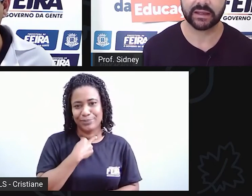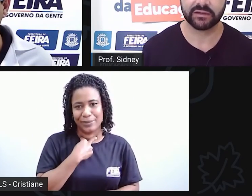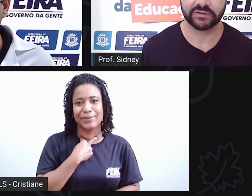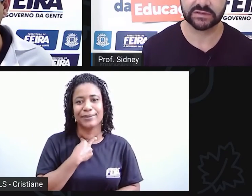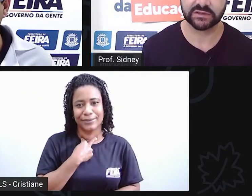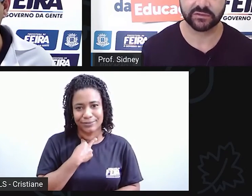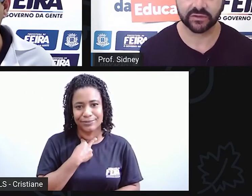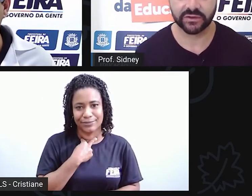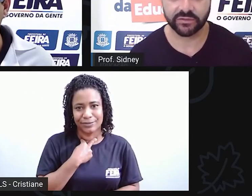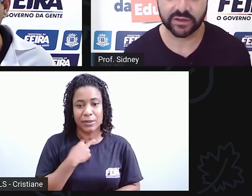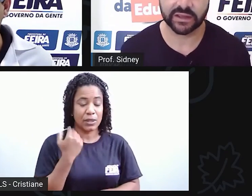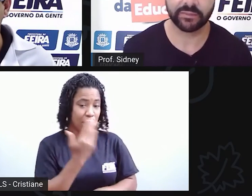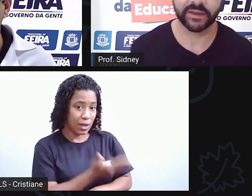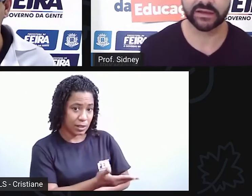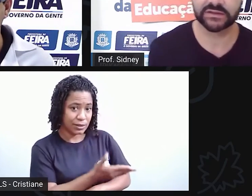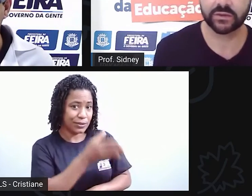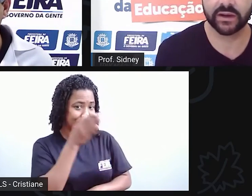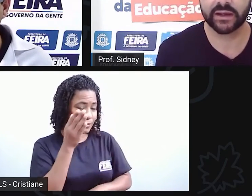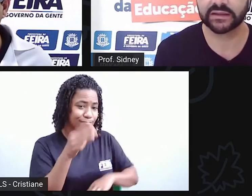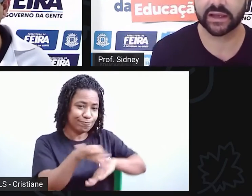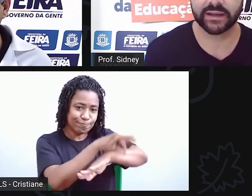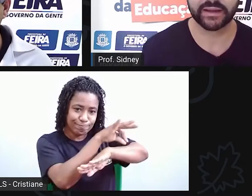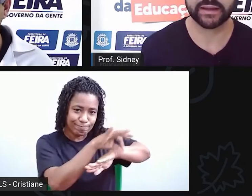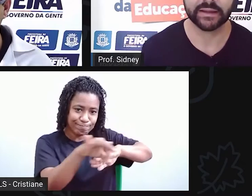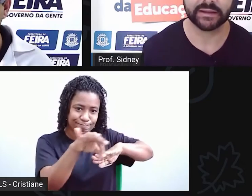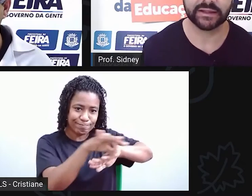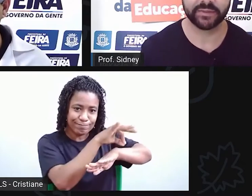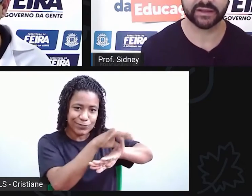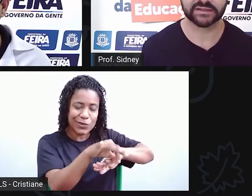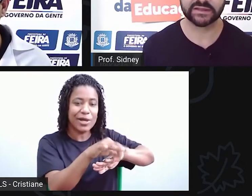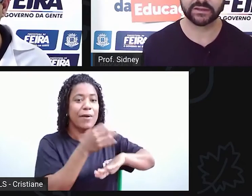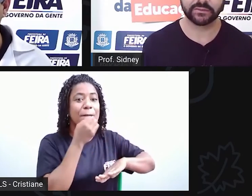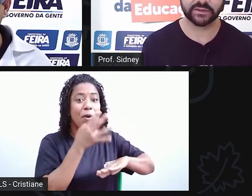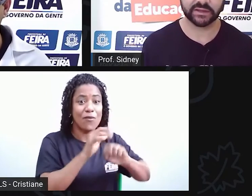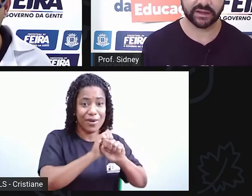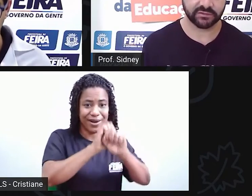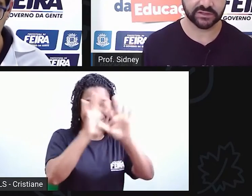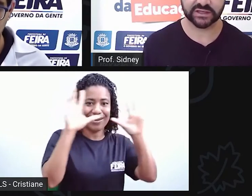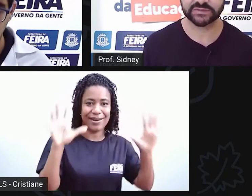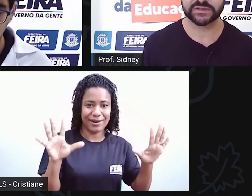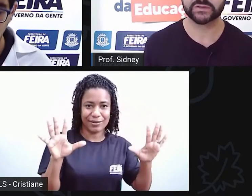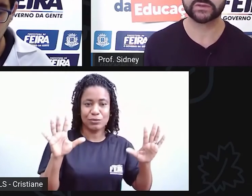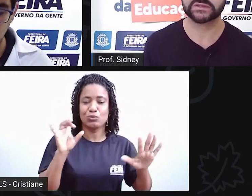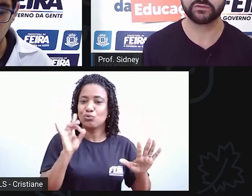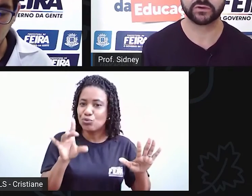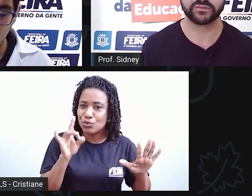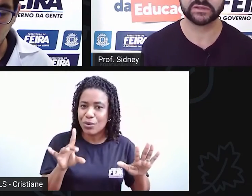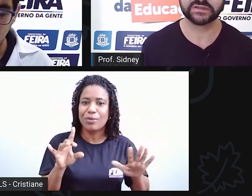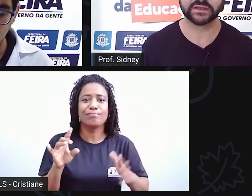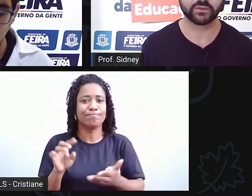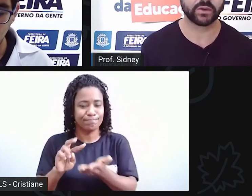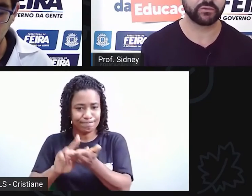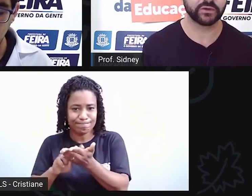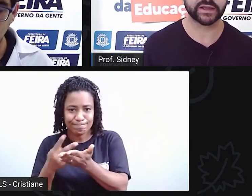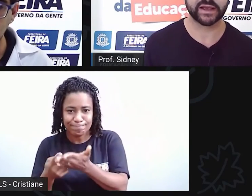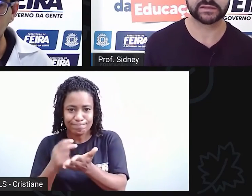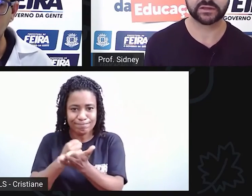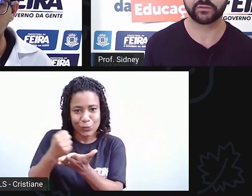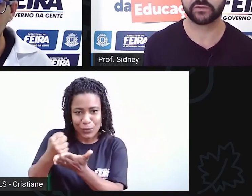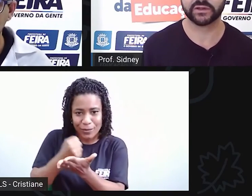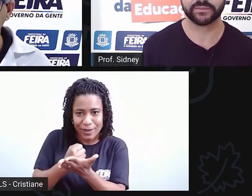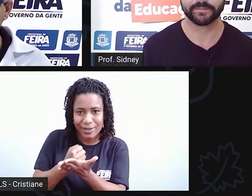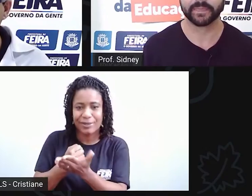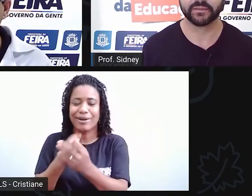visível. Eu fiquei apenas com a interpretação e a entrevista das pessoas que foram me dizendo qual foi a